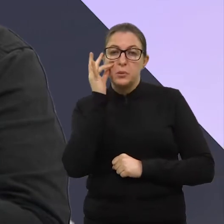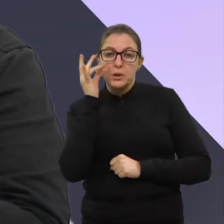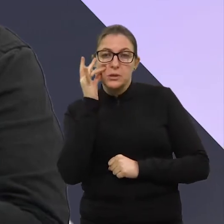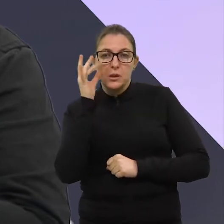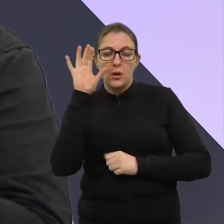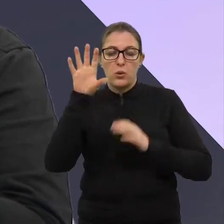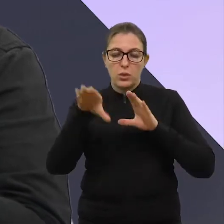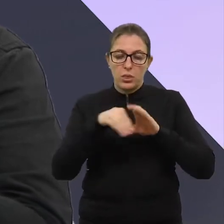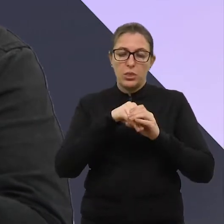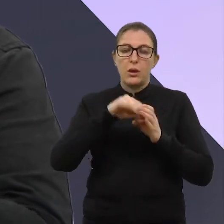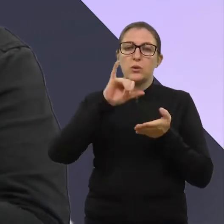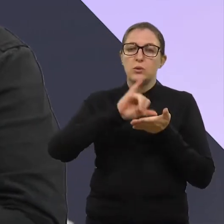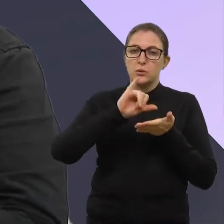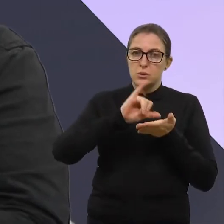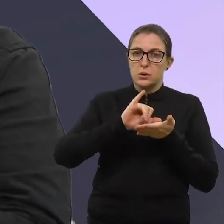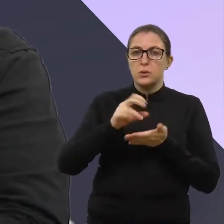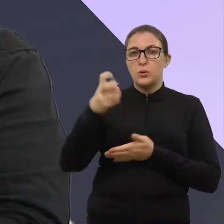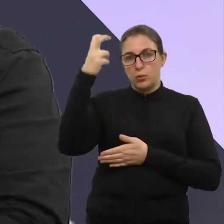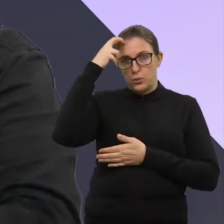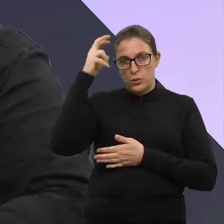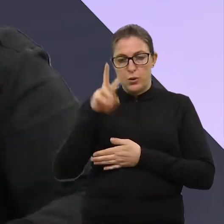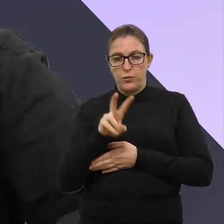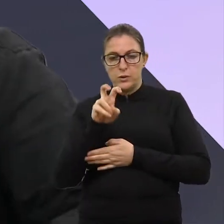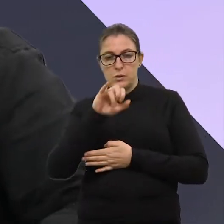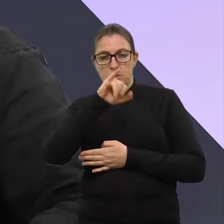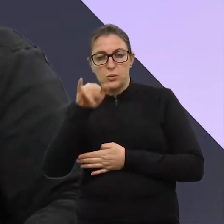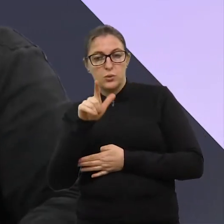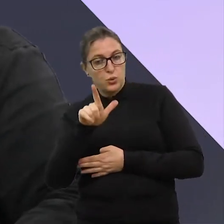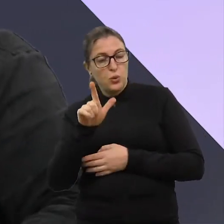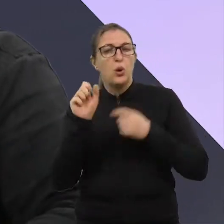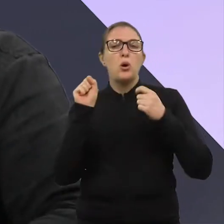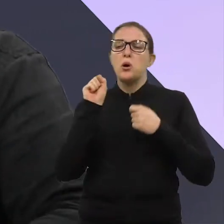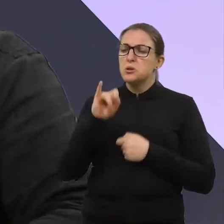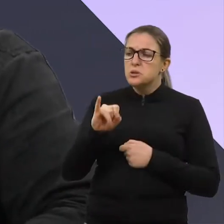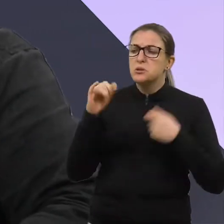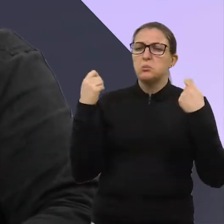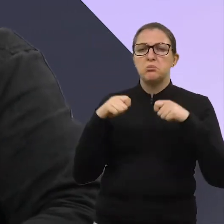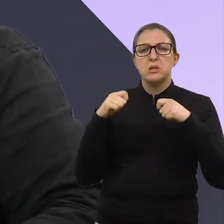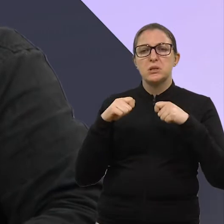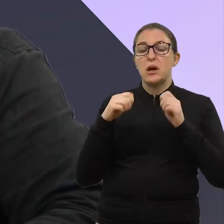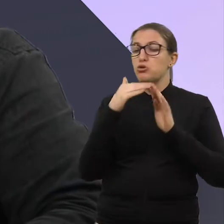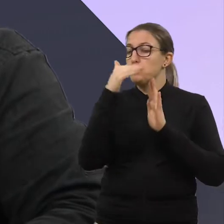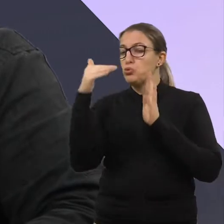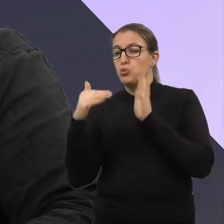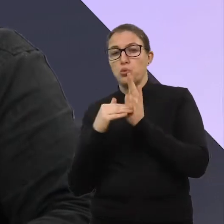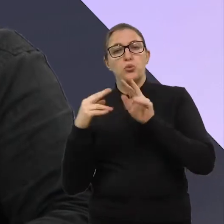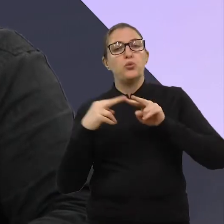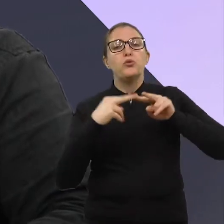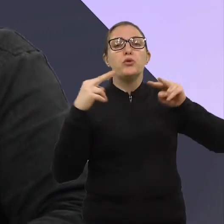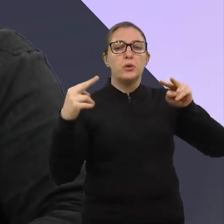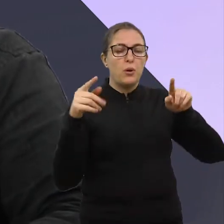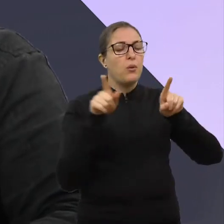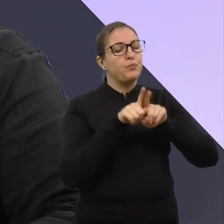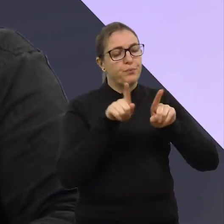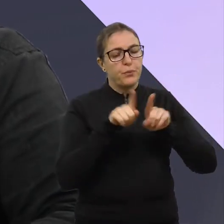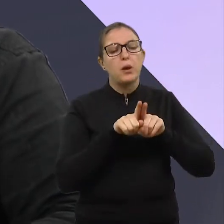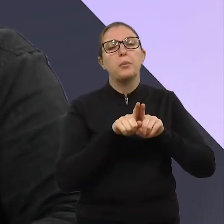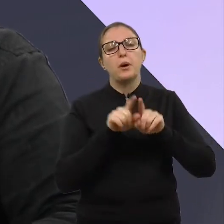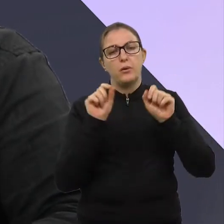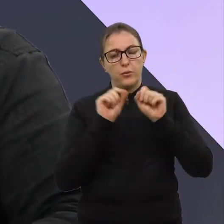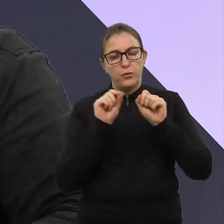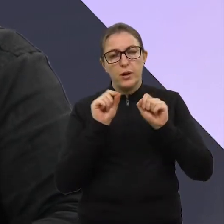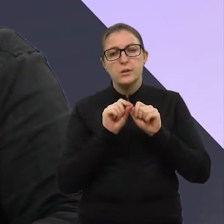25 de Julho, no nosso Centro Cultural teremos, se tiver que ser totalmente virtual, será, né? Estamos preparados para isso, né?